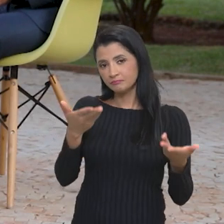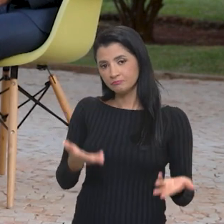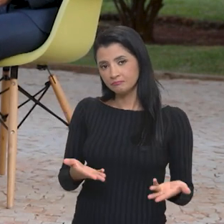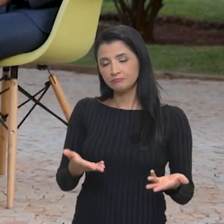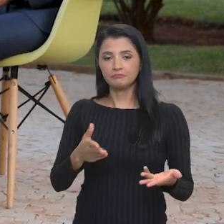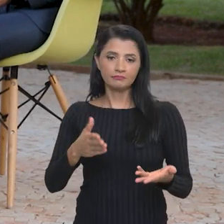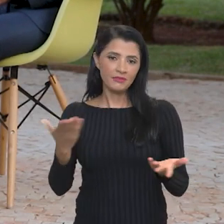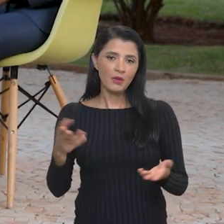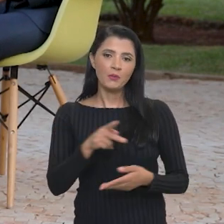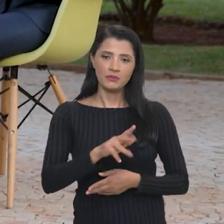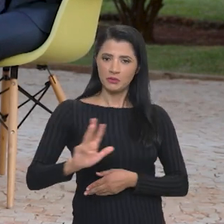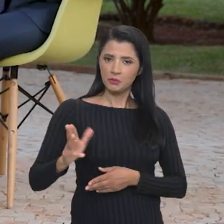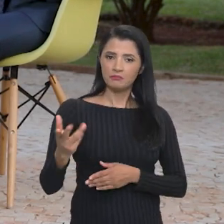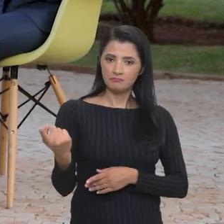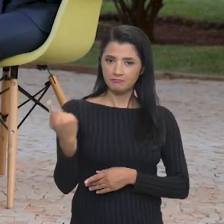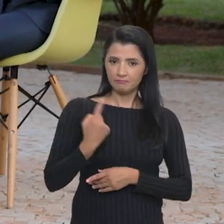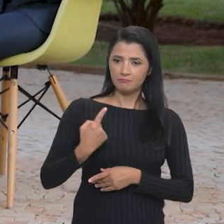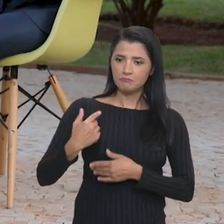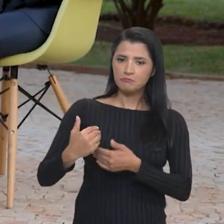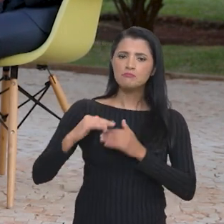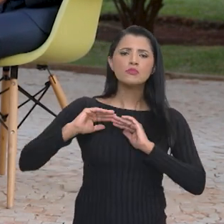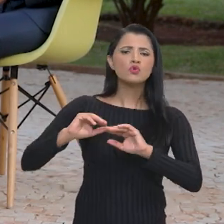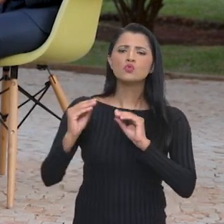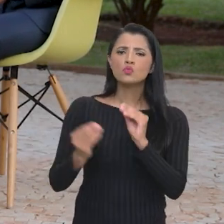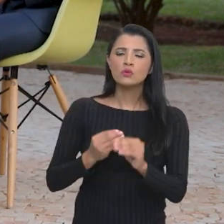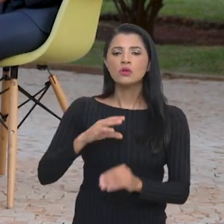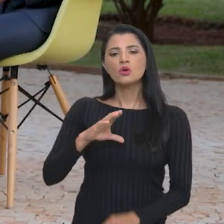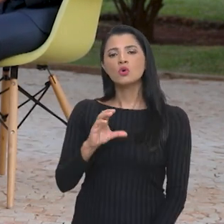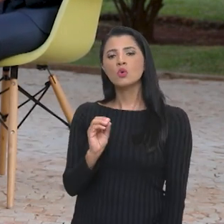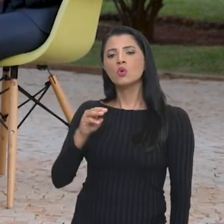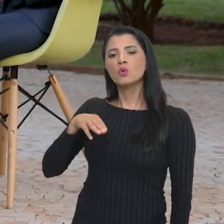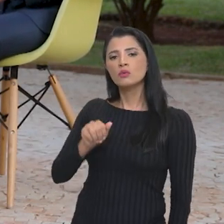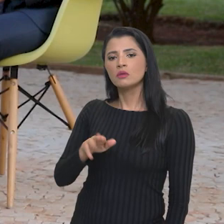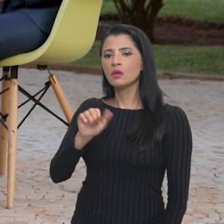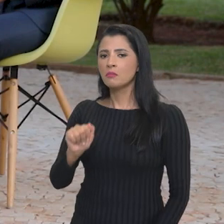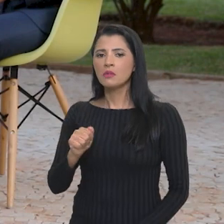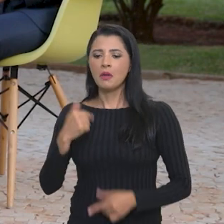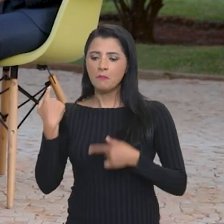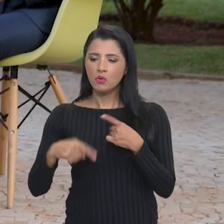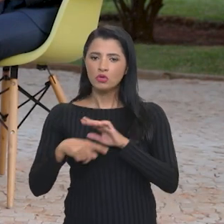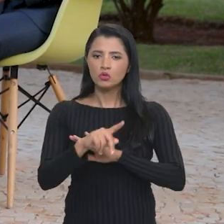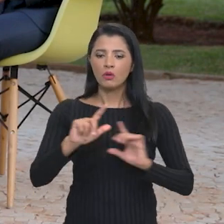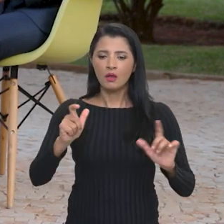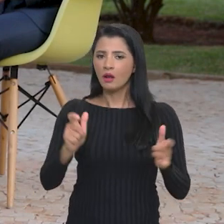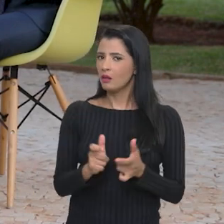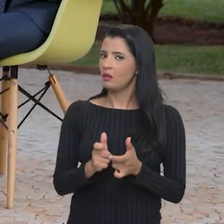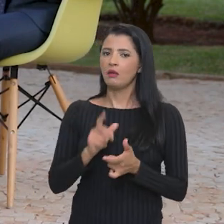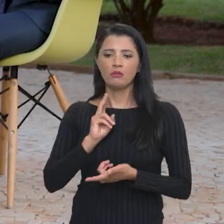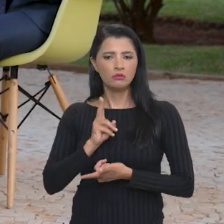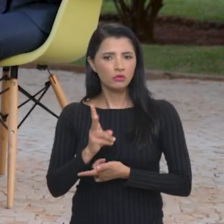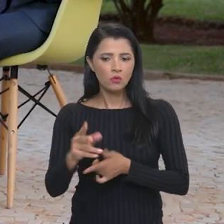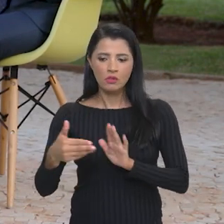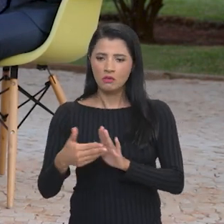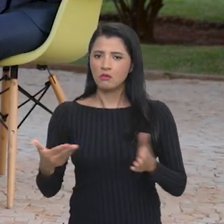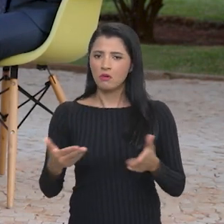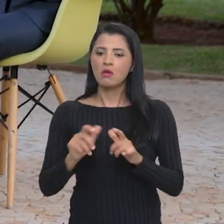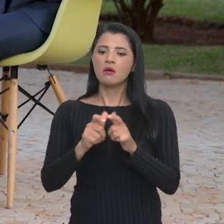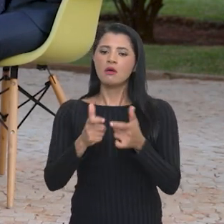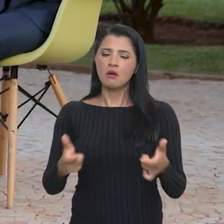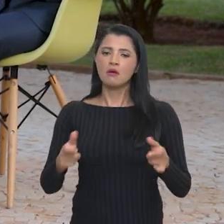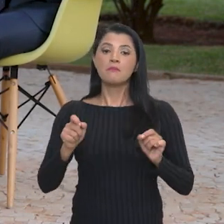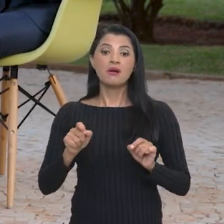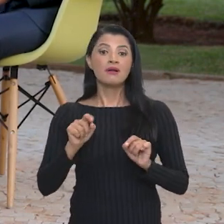é que a Conab não diminua nenhuma das suas políticas públicas que vem cumprindo até aqui, mas que ela passe a ter um olhar